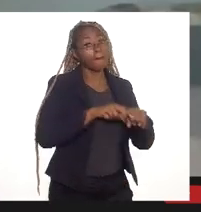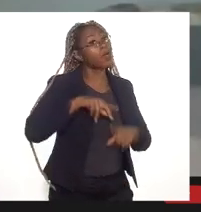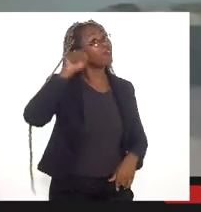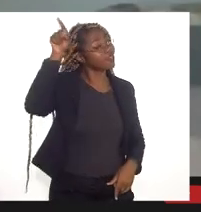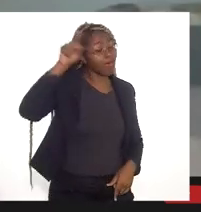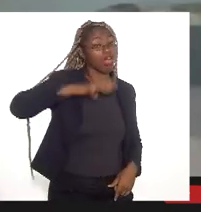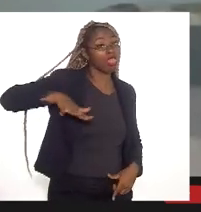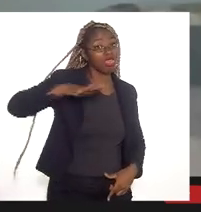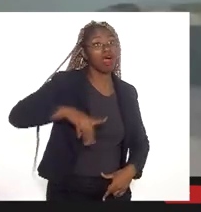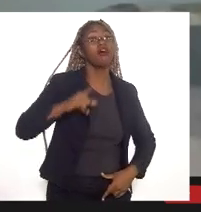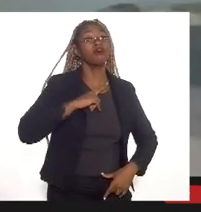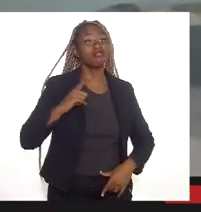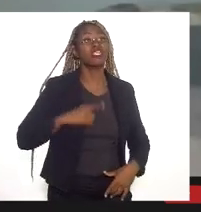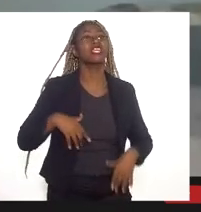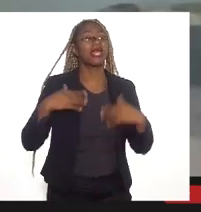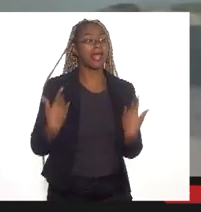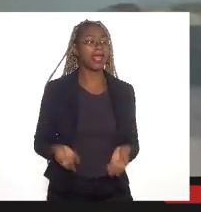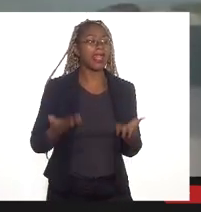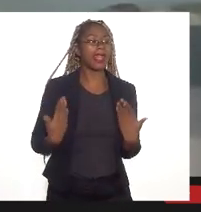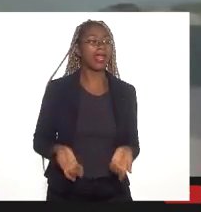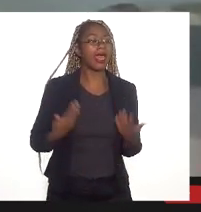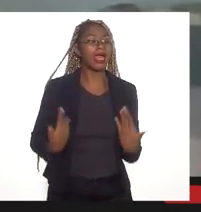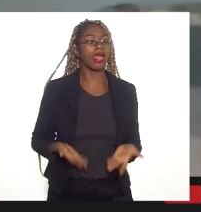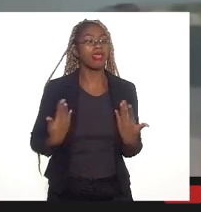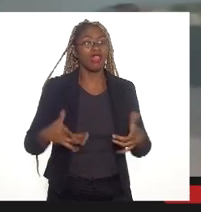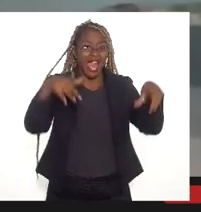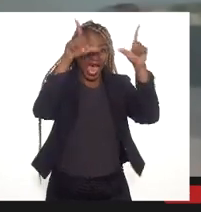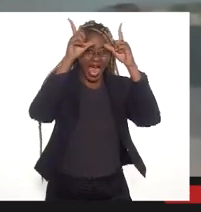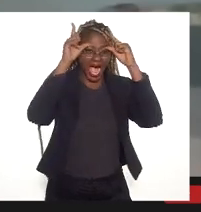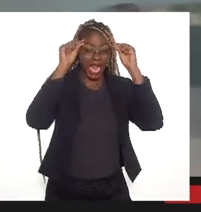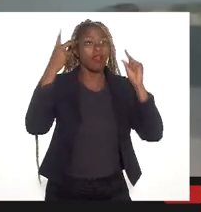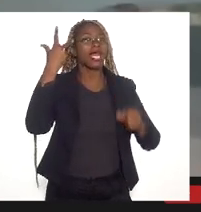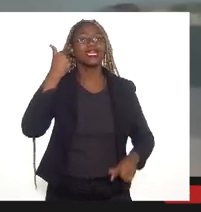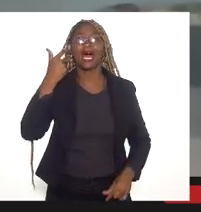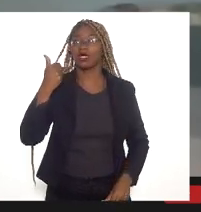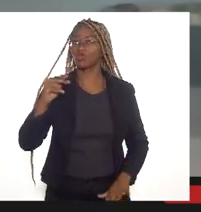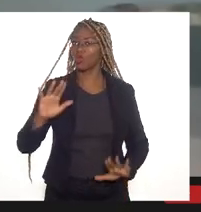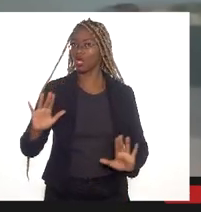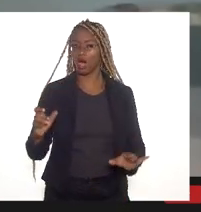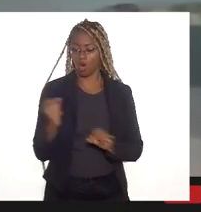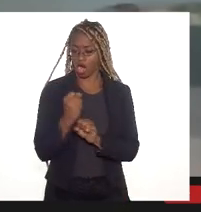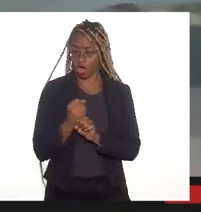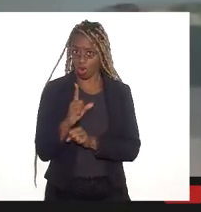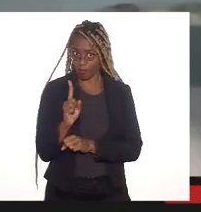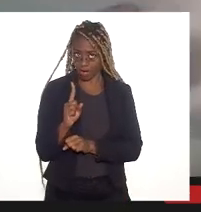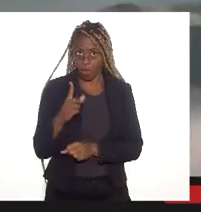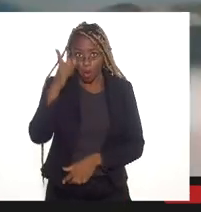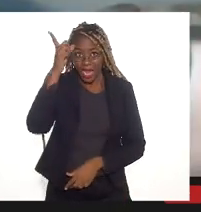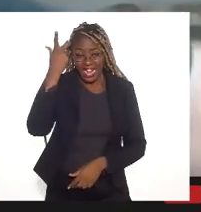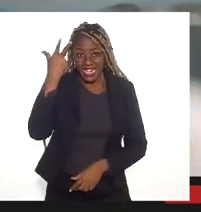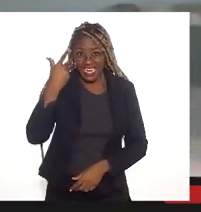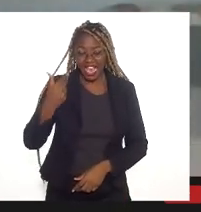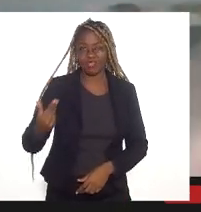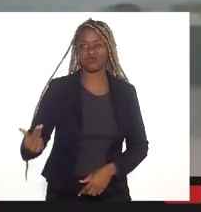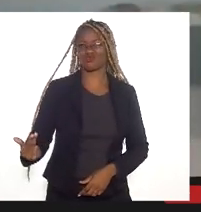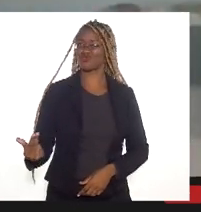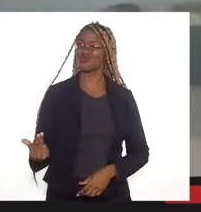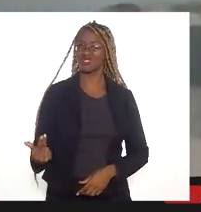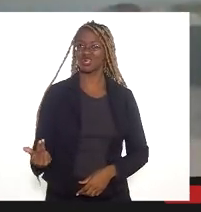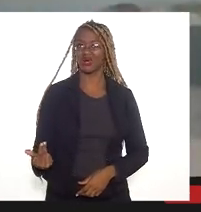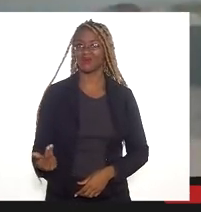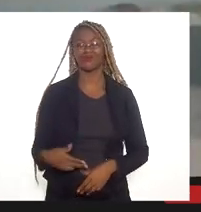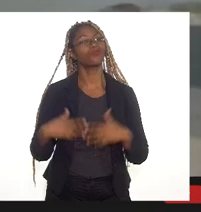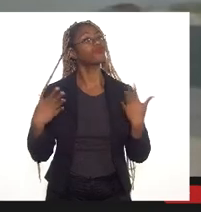essa função de amortecedor de inundações, de amortecedor natural e cada vez mais relevante devido ao aumento da antropização da